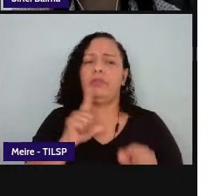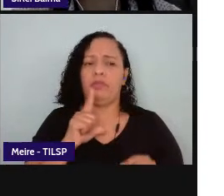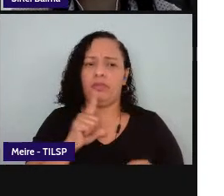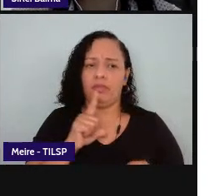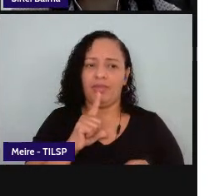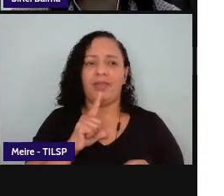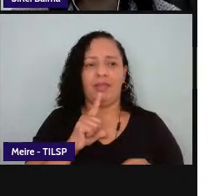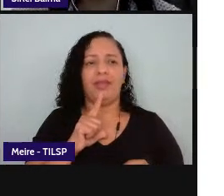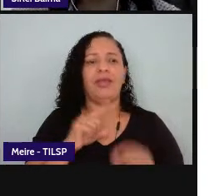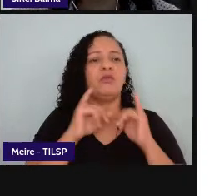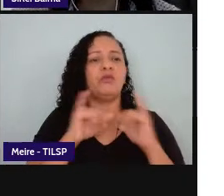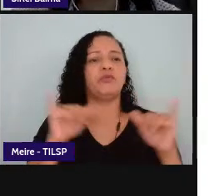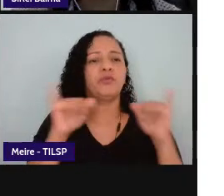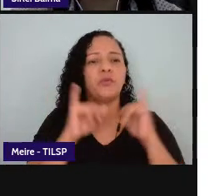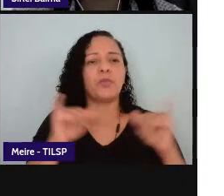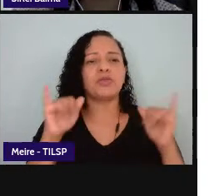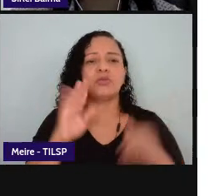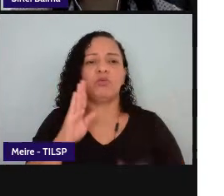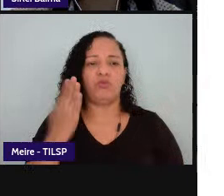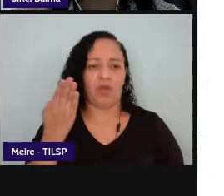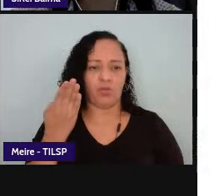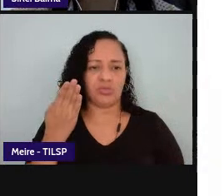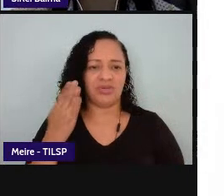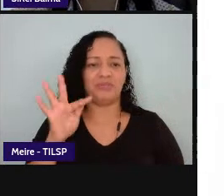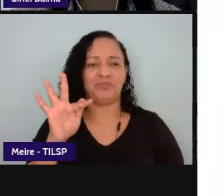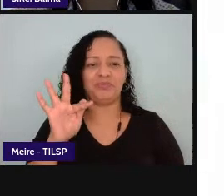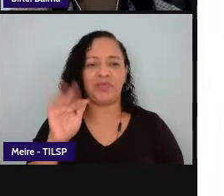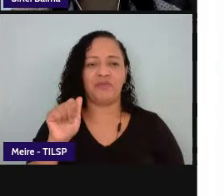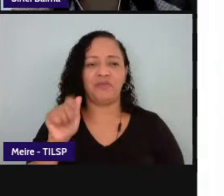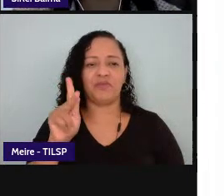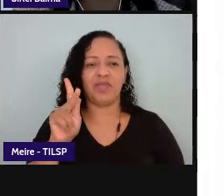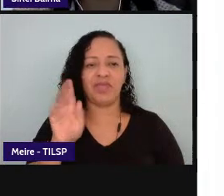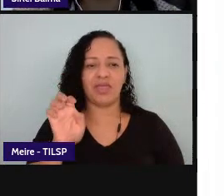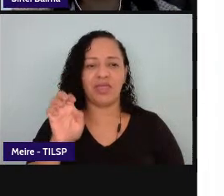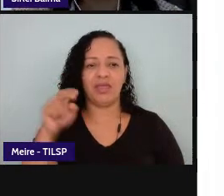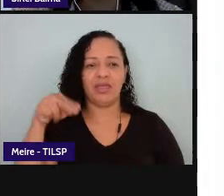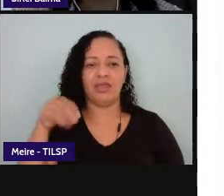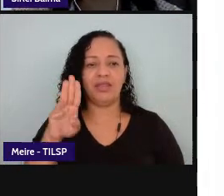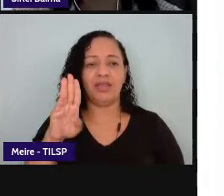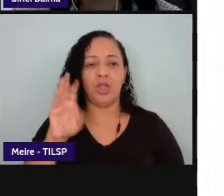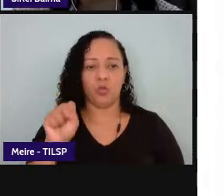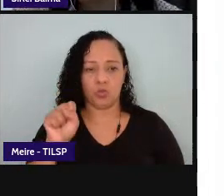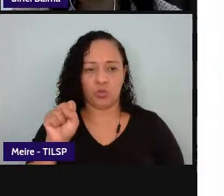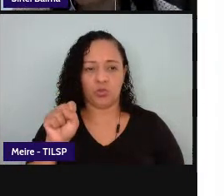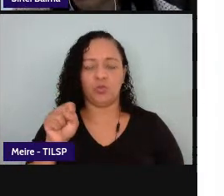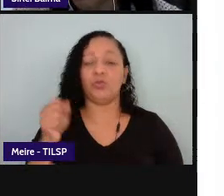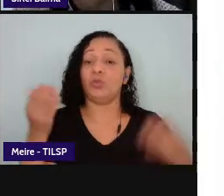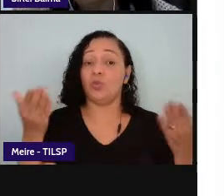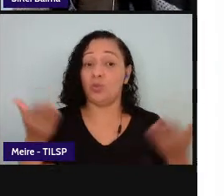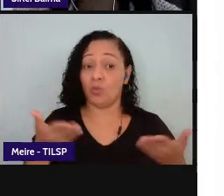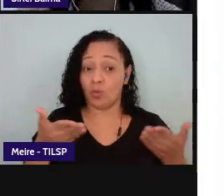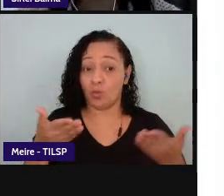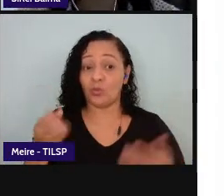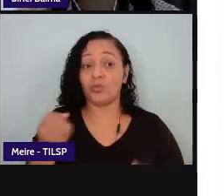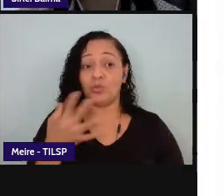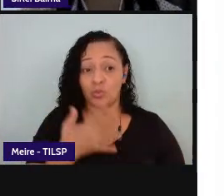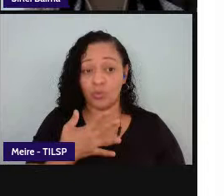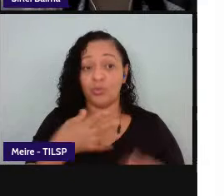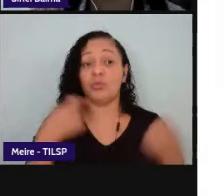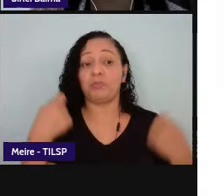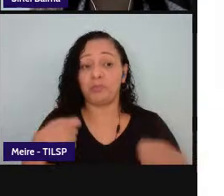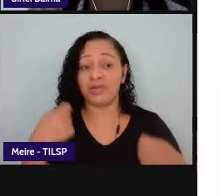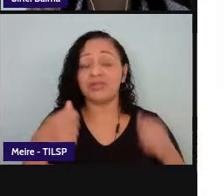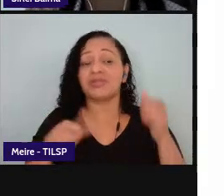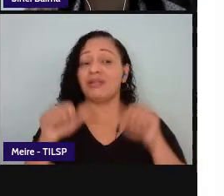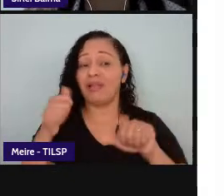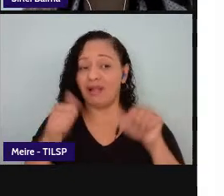é um ponto que hoje na contemporaneidade isso requer uma análise uma leitura então esse campo